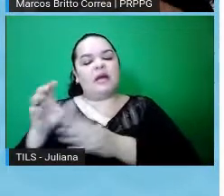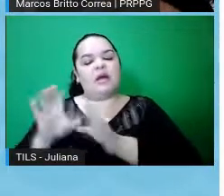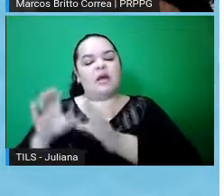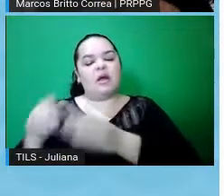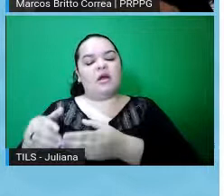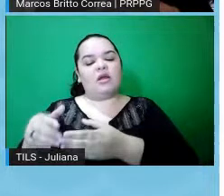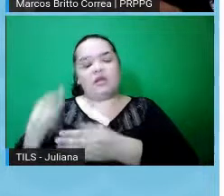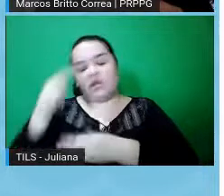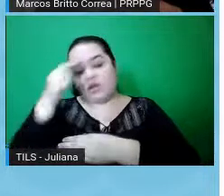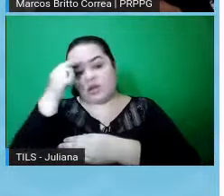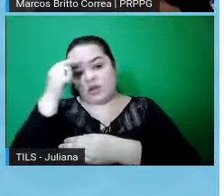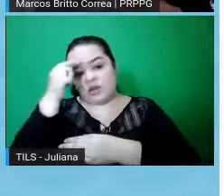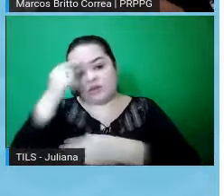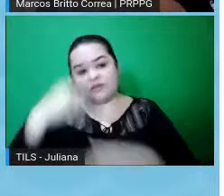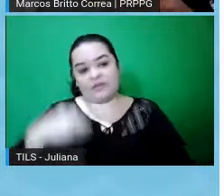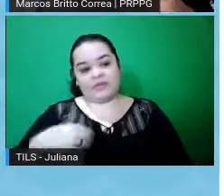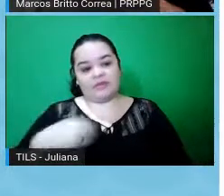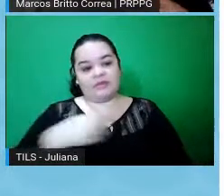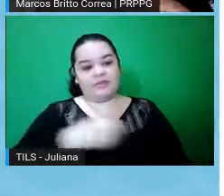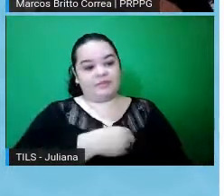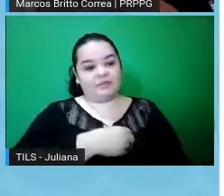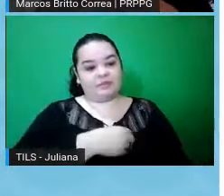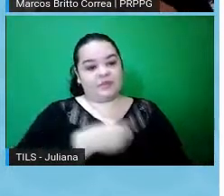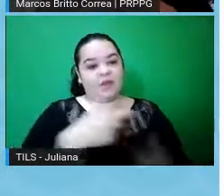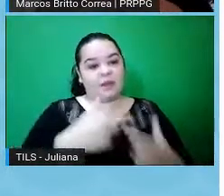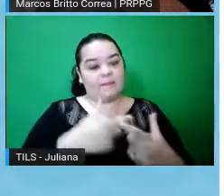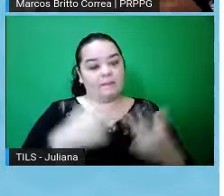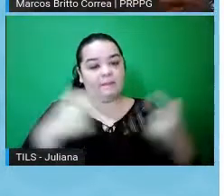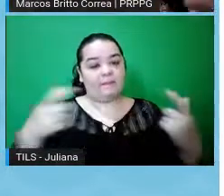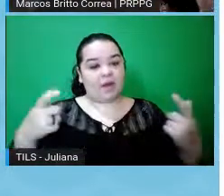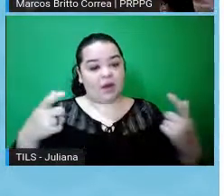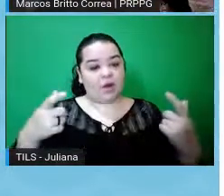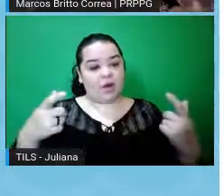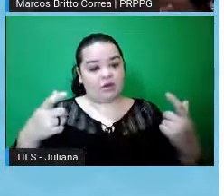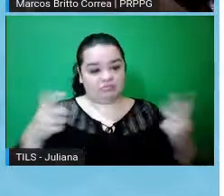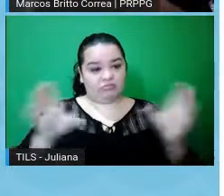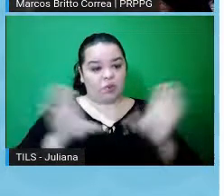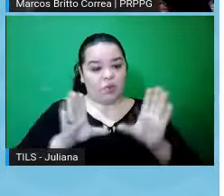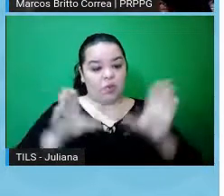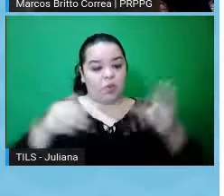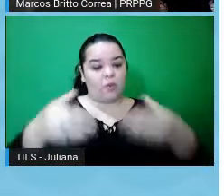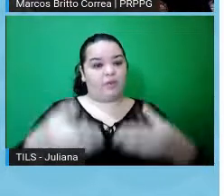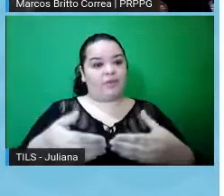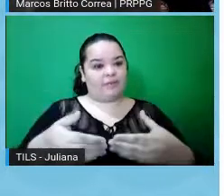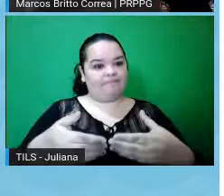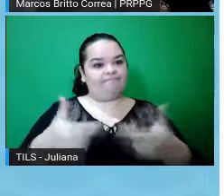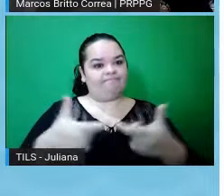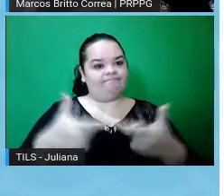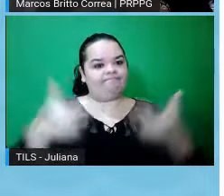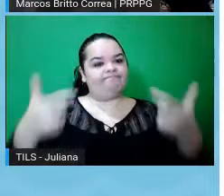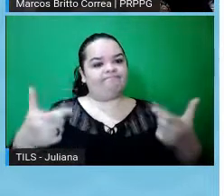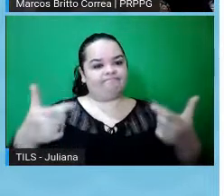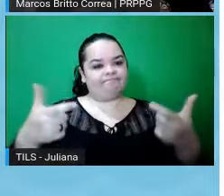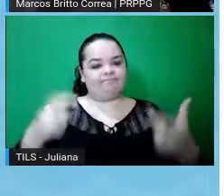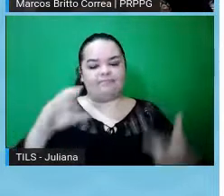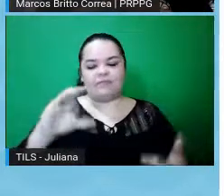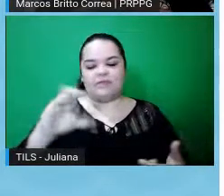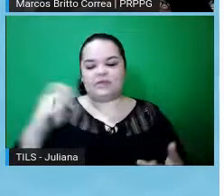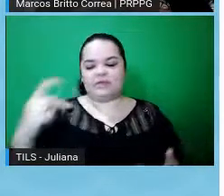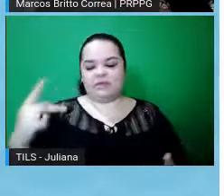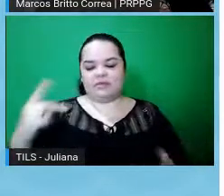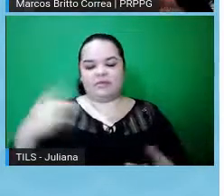pesquisa da Faculdade de Medicina, que é o maior comitê que a gente tem na instituição, então, pelo tamanho, é direcionado para o CEP da Medicina,